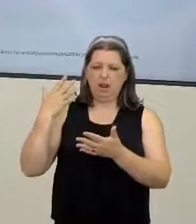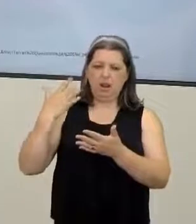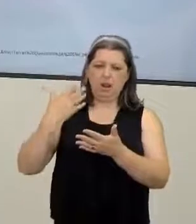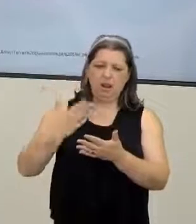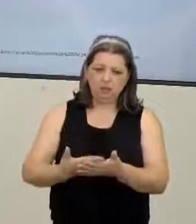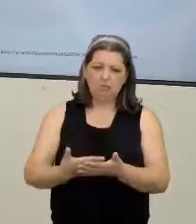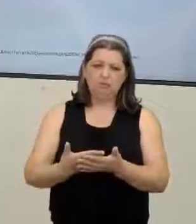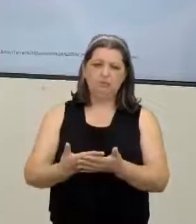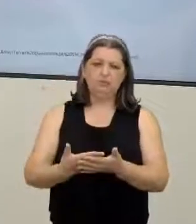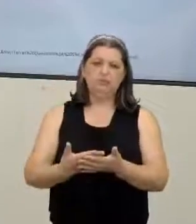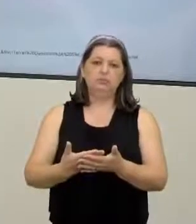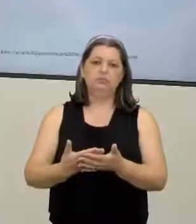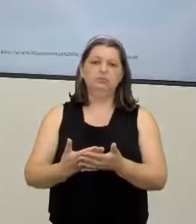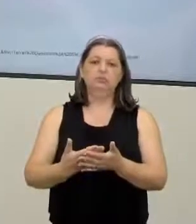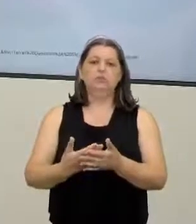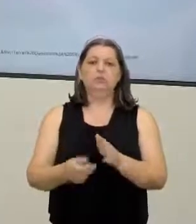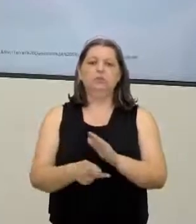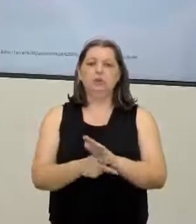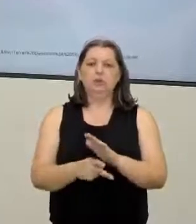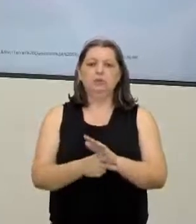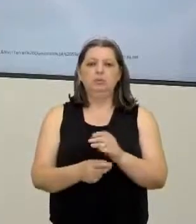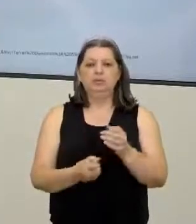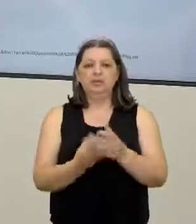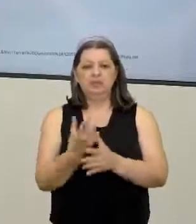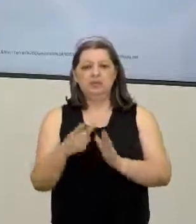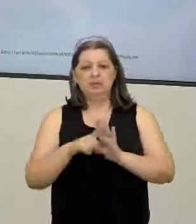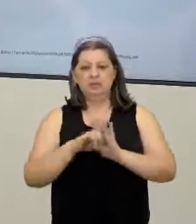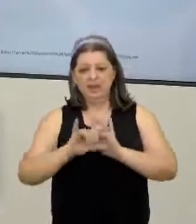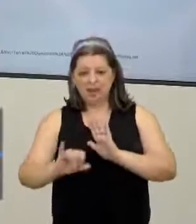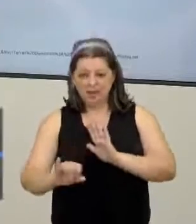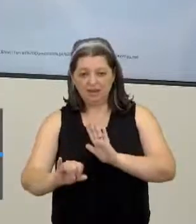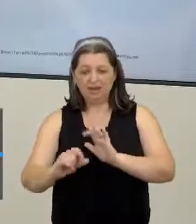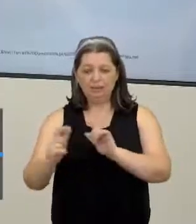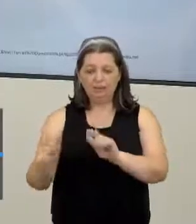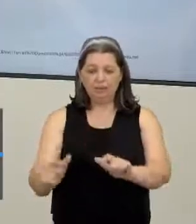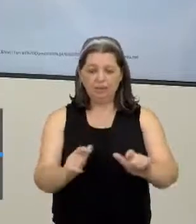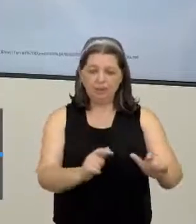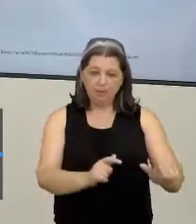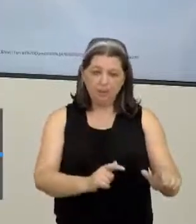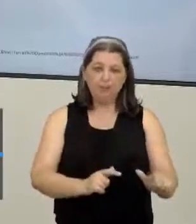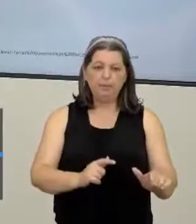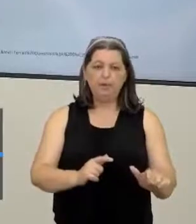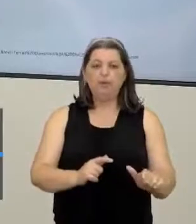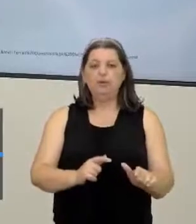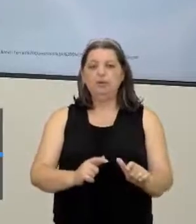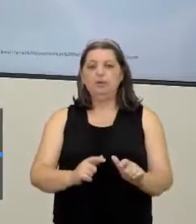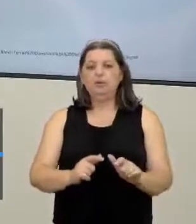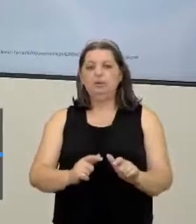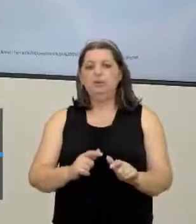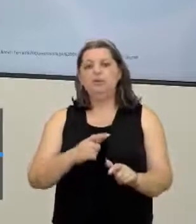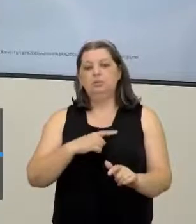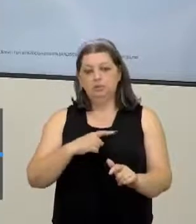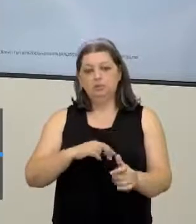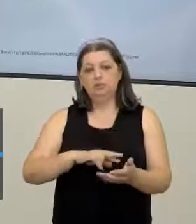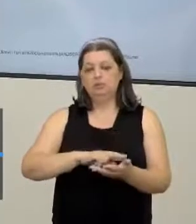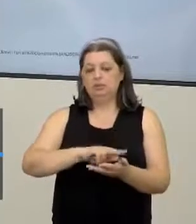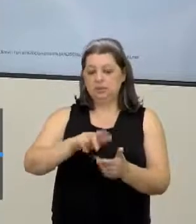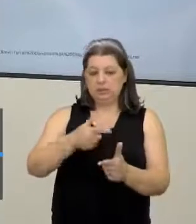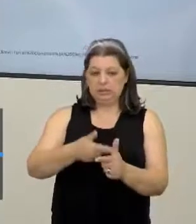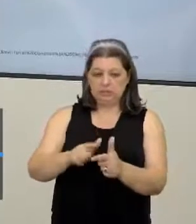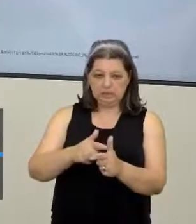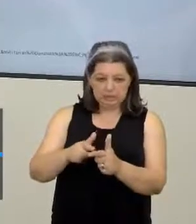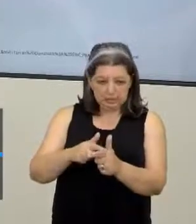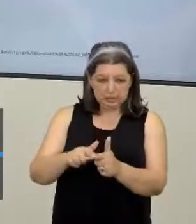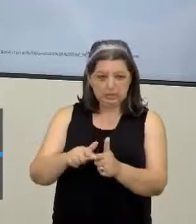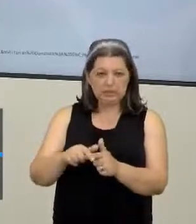essa formação toda das leis Para a demarcação das terras Logicamente ocorreu vários problemas Com questões de